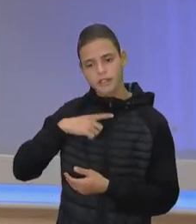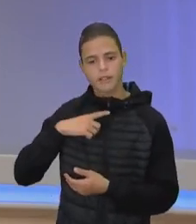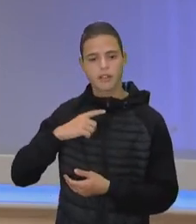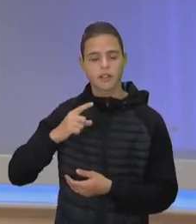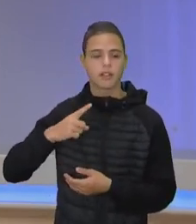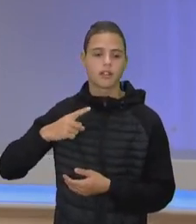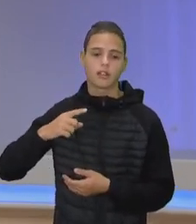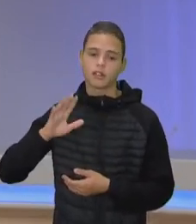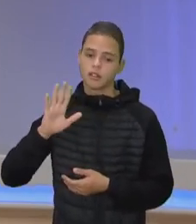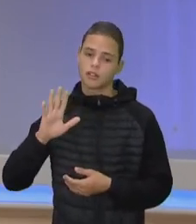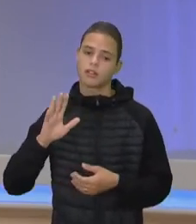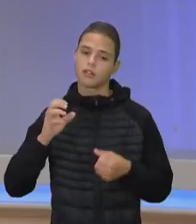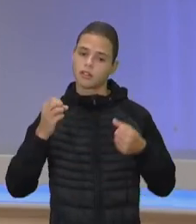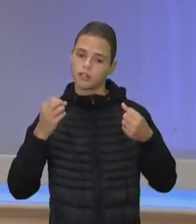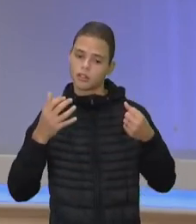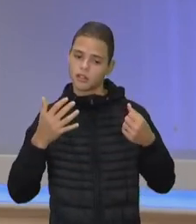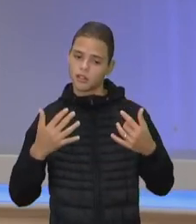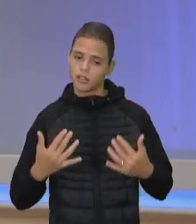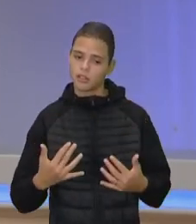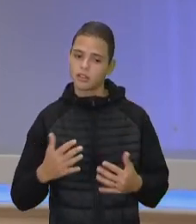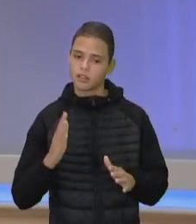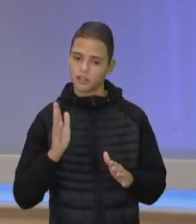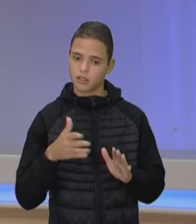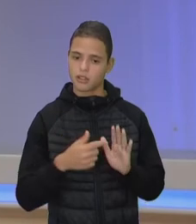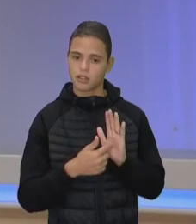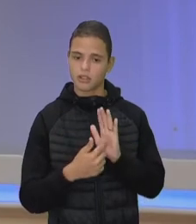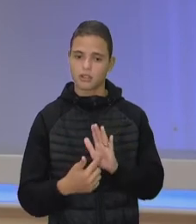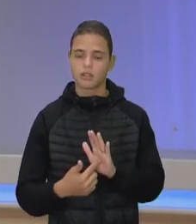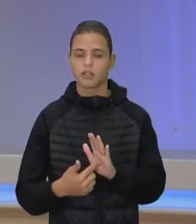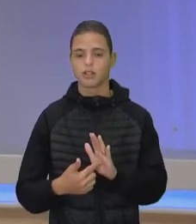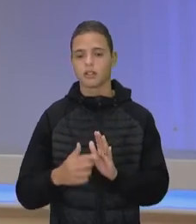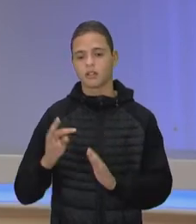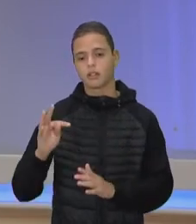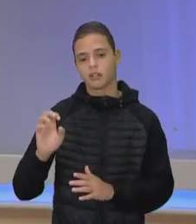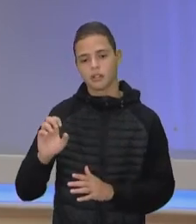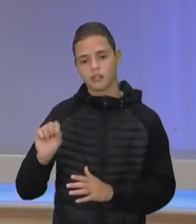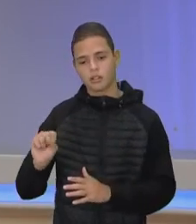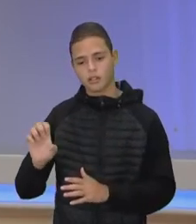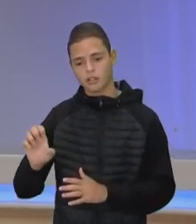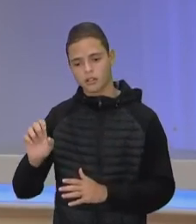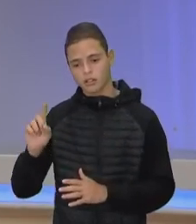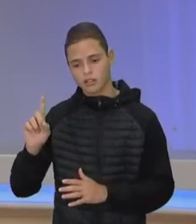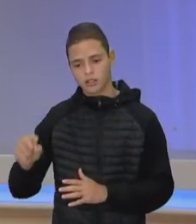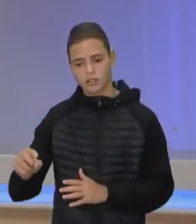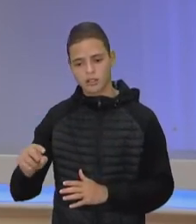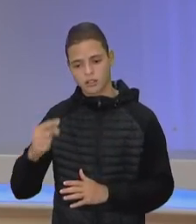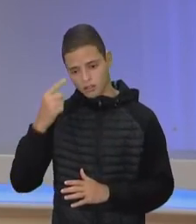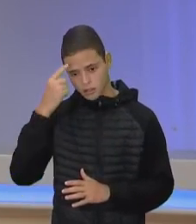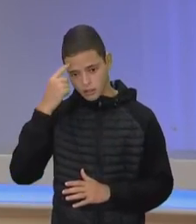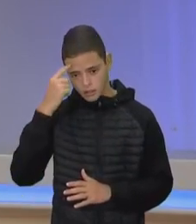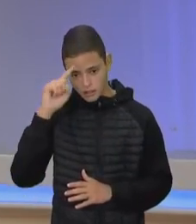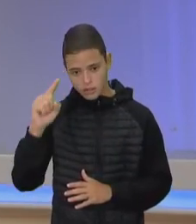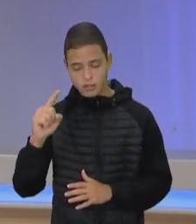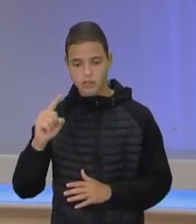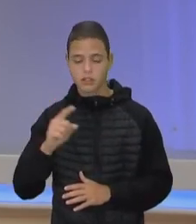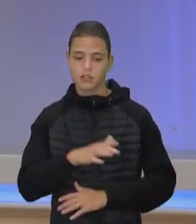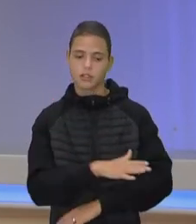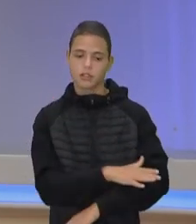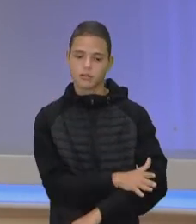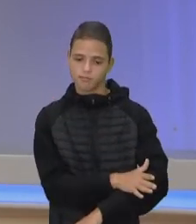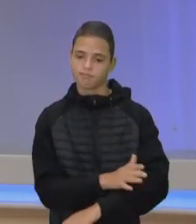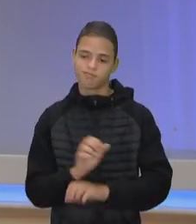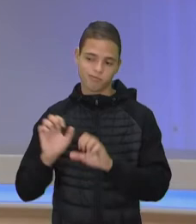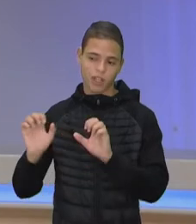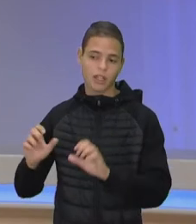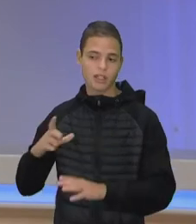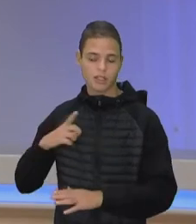verdade, é uma tese, né? São teses já. É a ideia do racismo como um fenômeno estrutural. Por